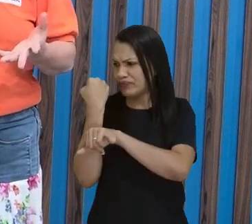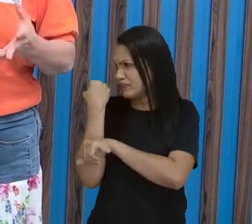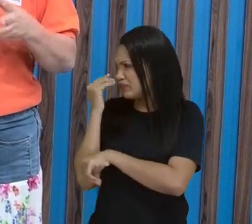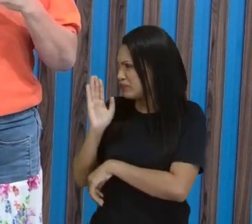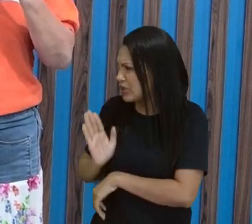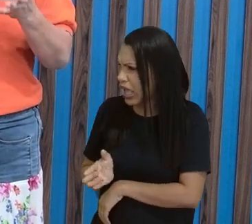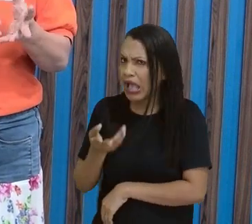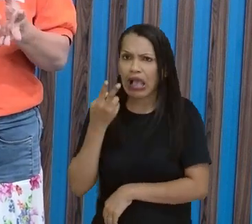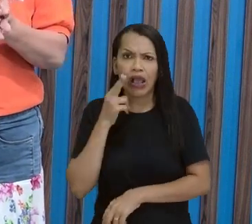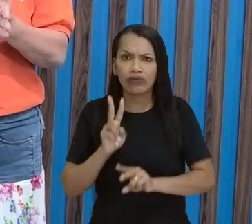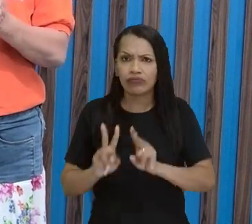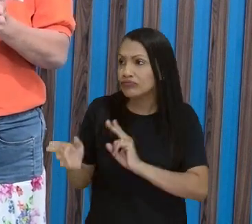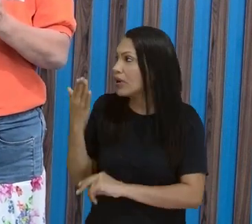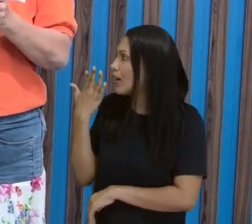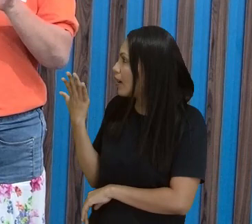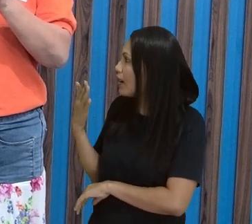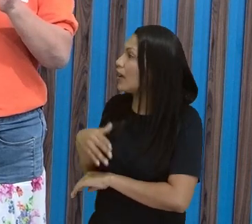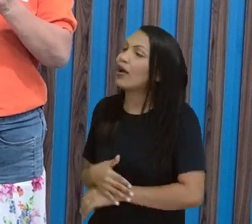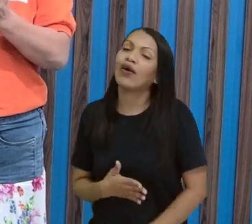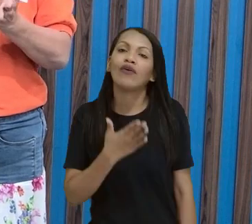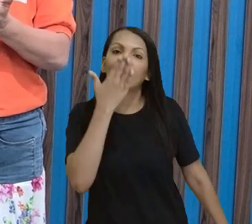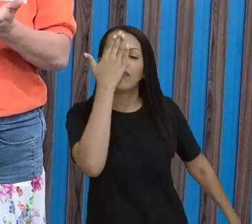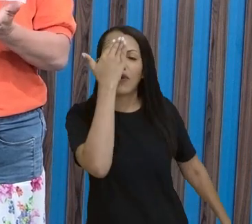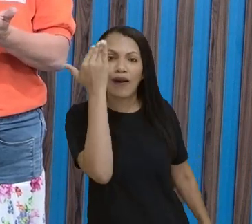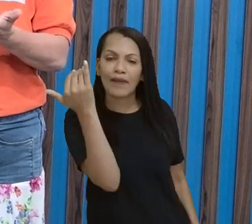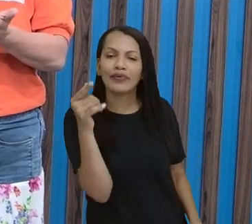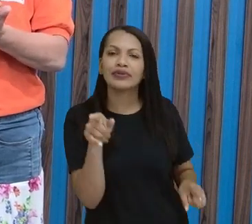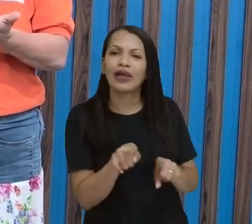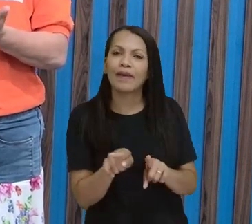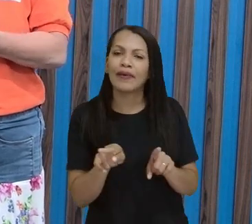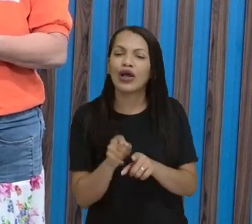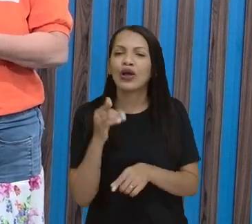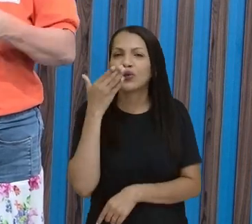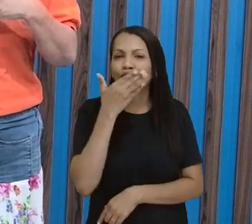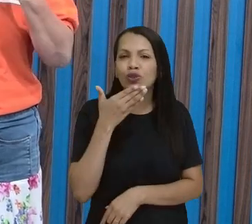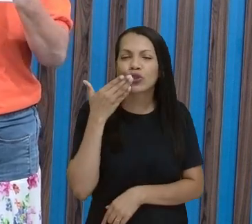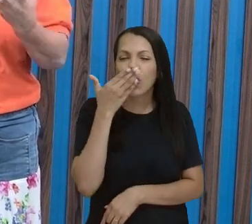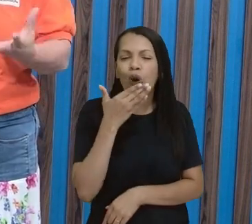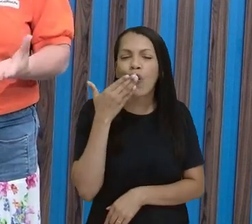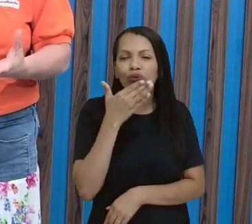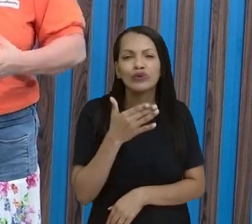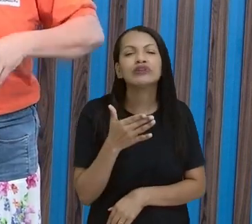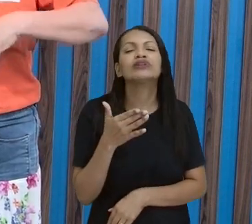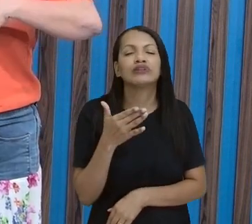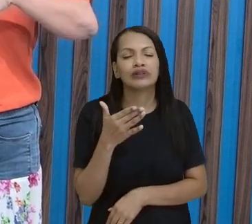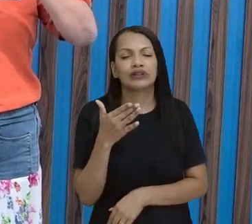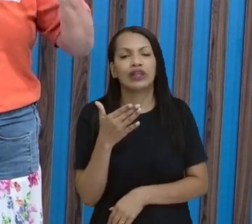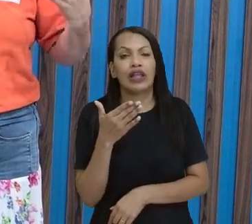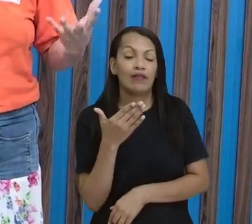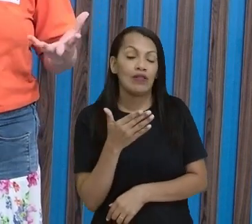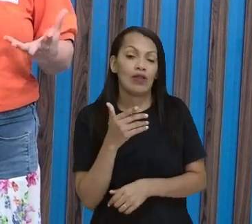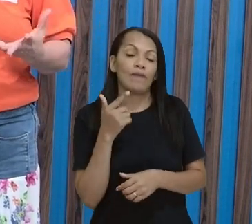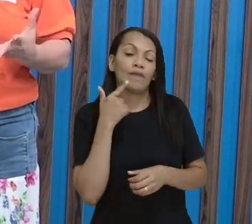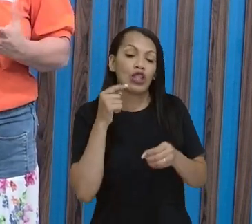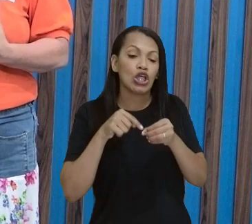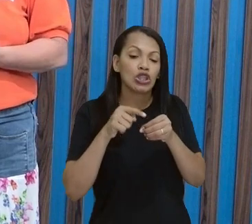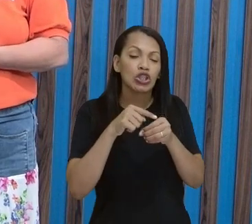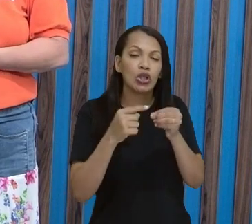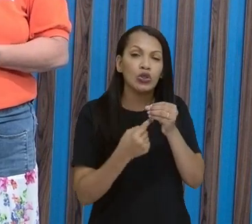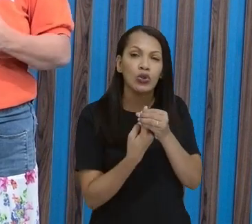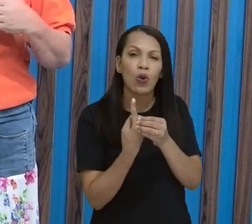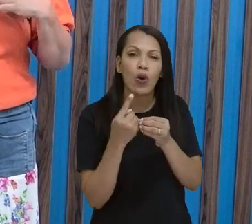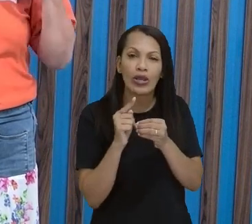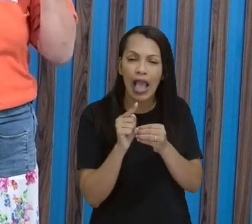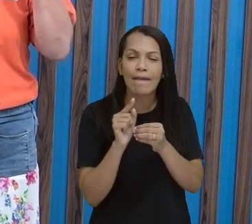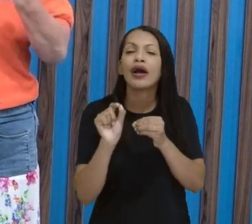coisas, como o famoso doce de goiaba com queijo, a feijoada. Uma série de elementos da nossa